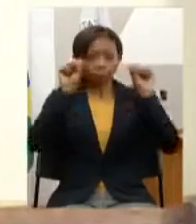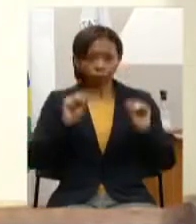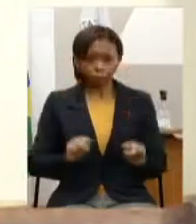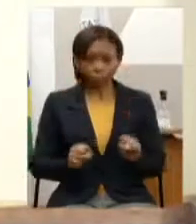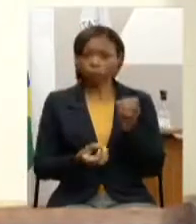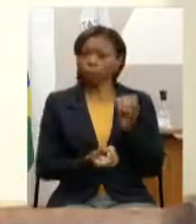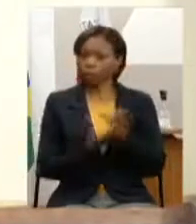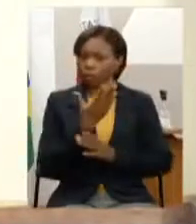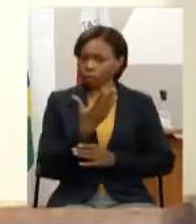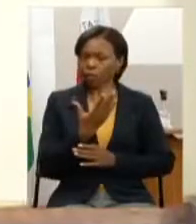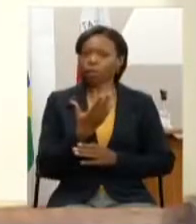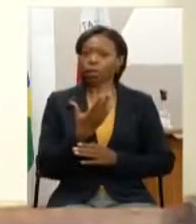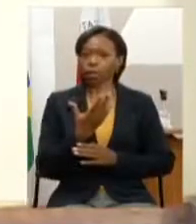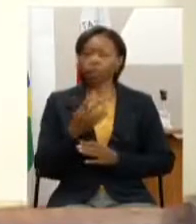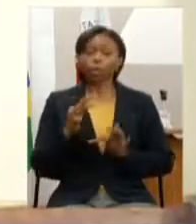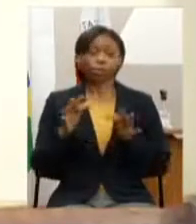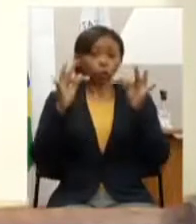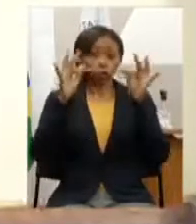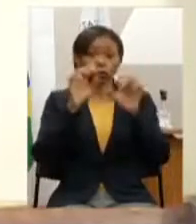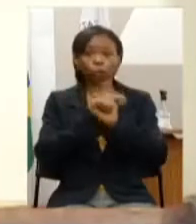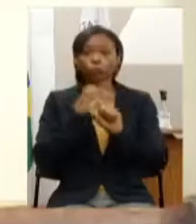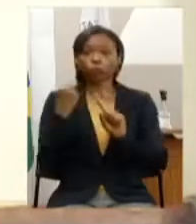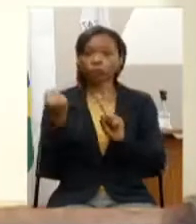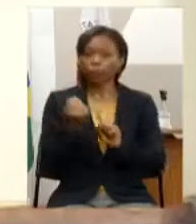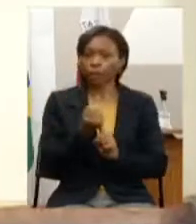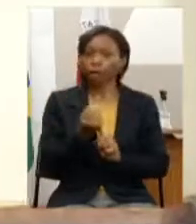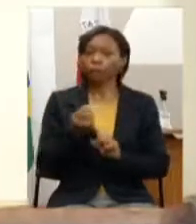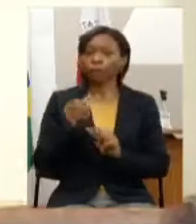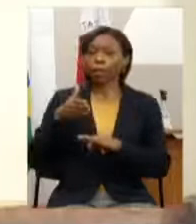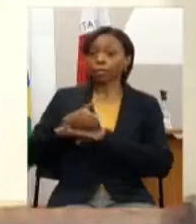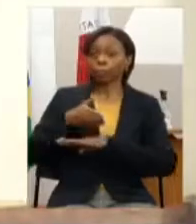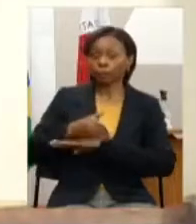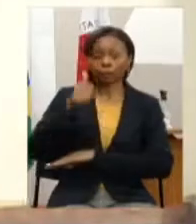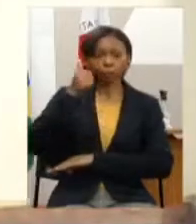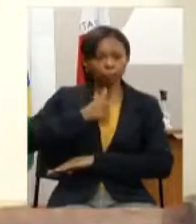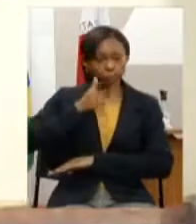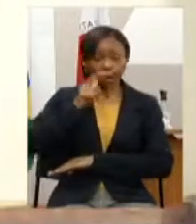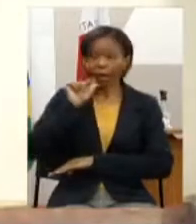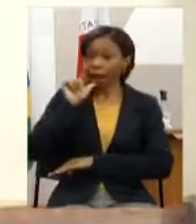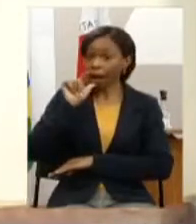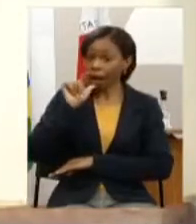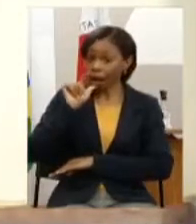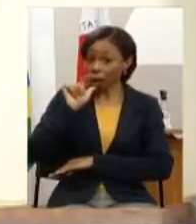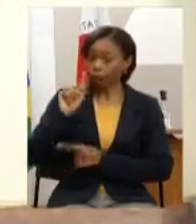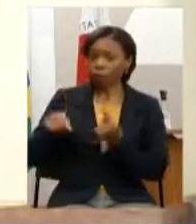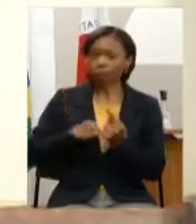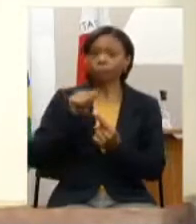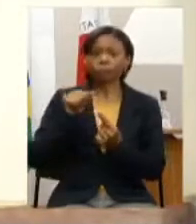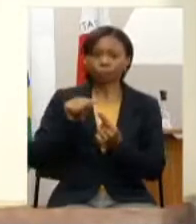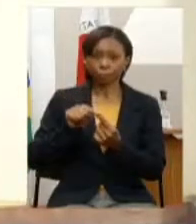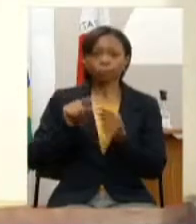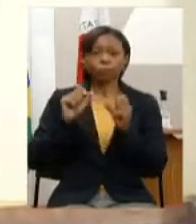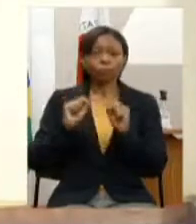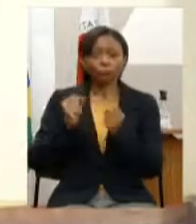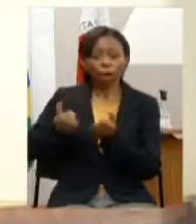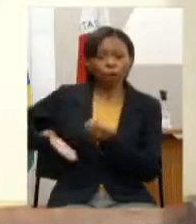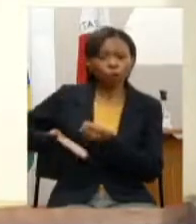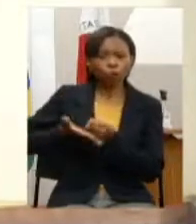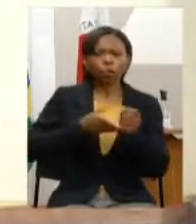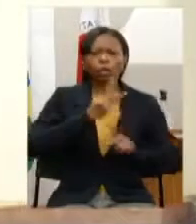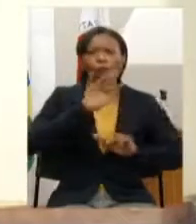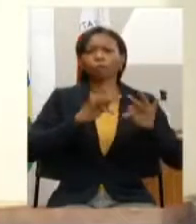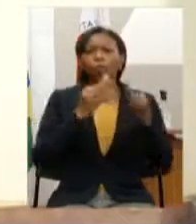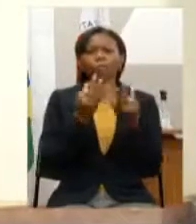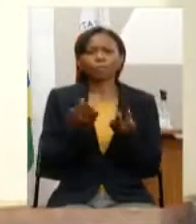nome tecnologias sociais de acesso a água finalidade promover para as famílias em situação de extrema pobreza